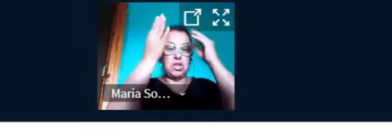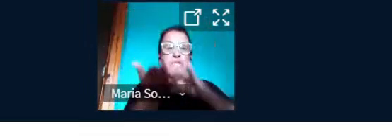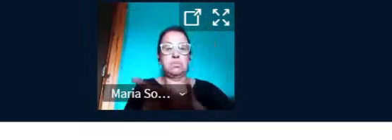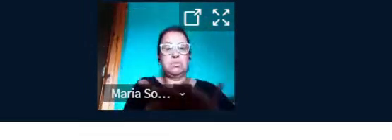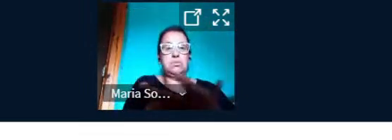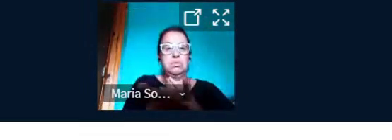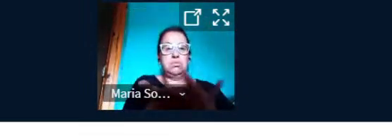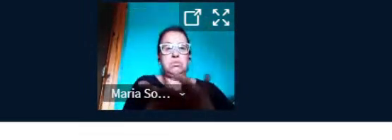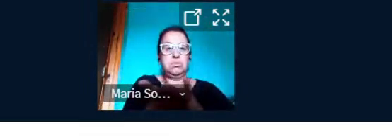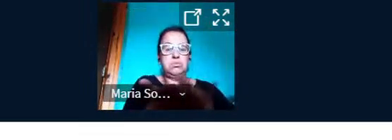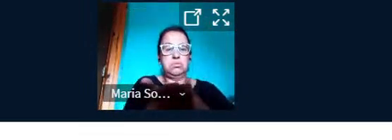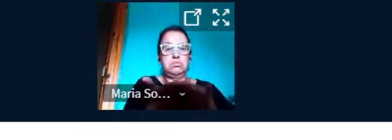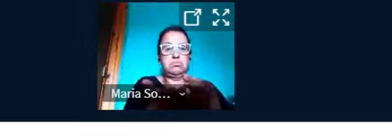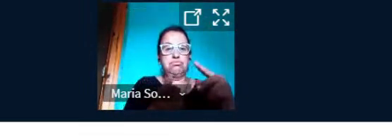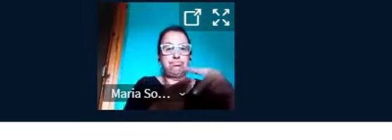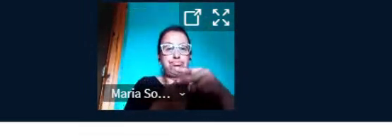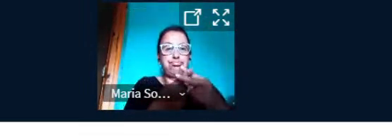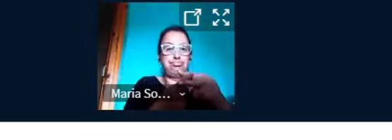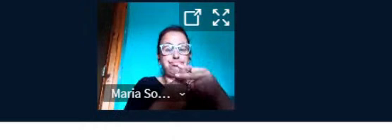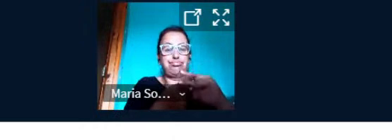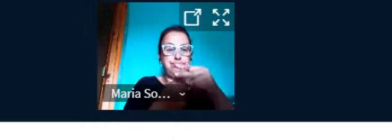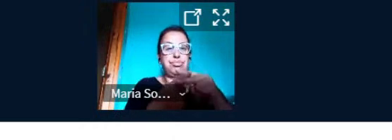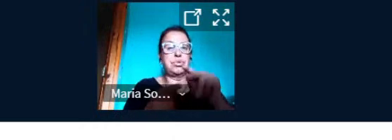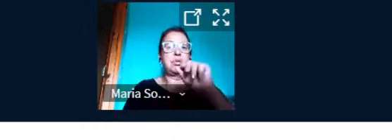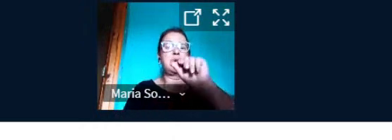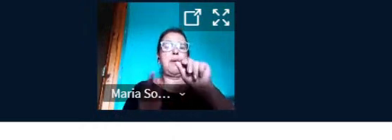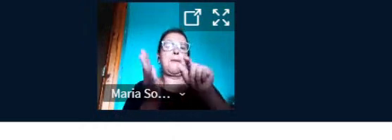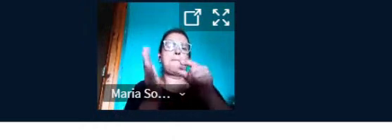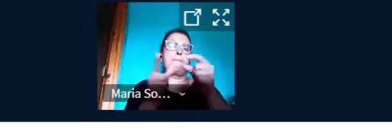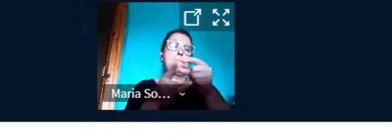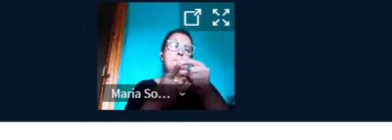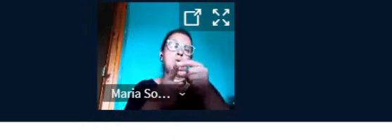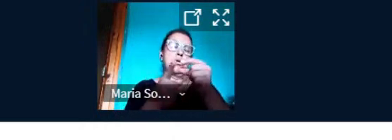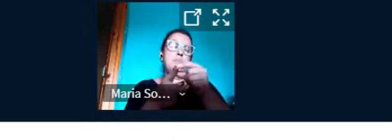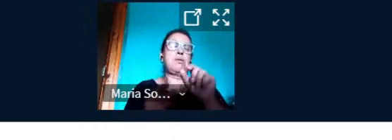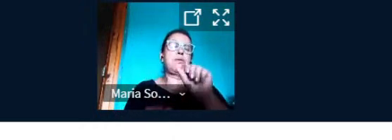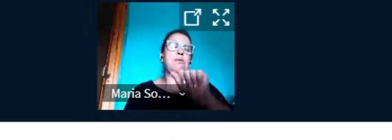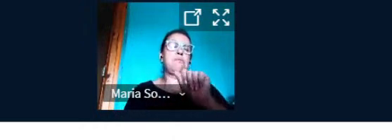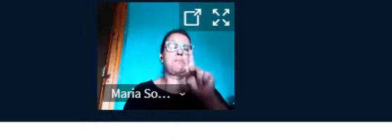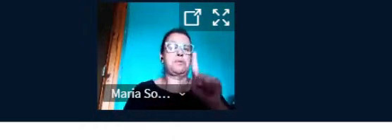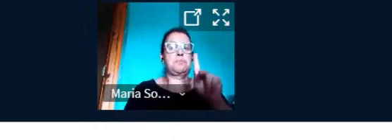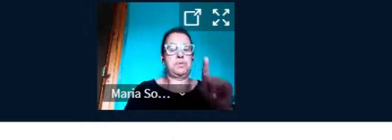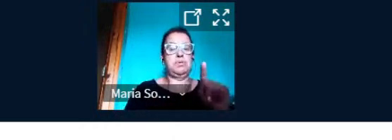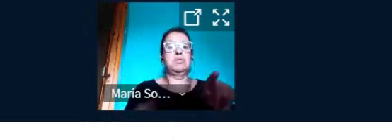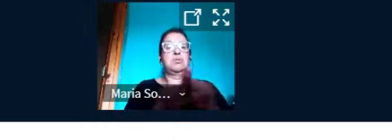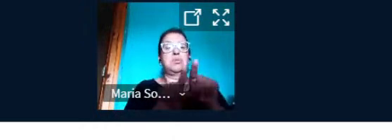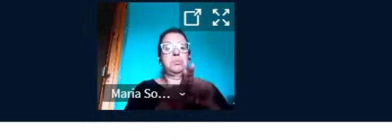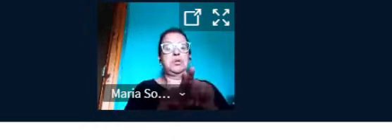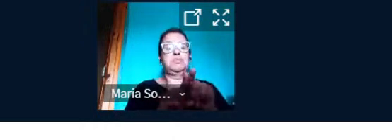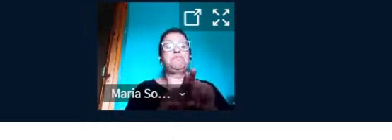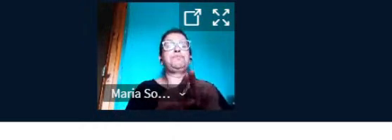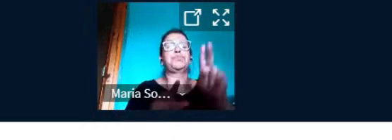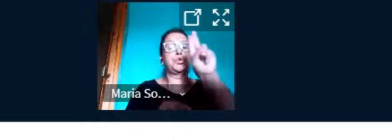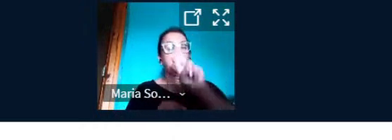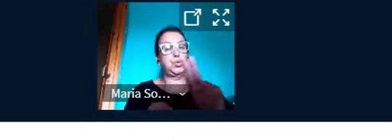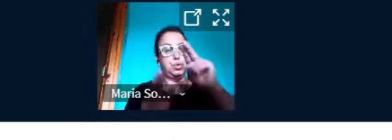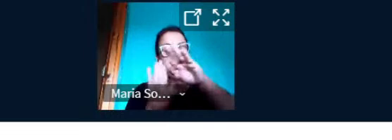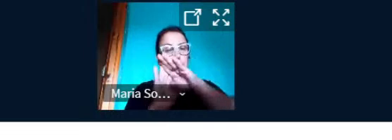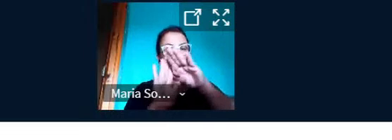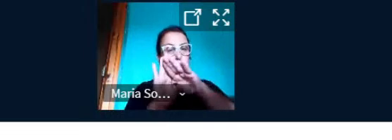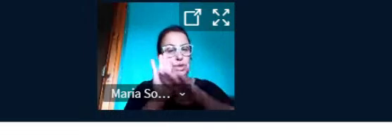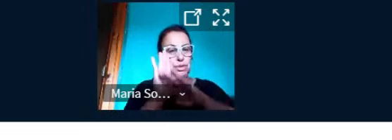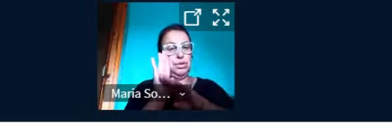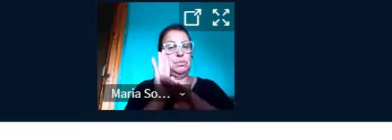E aqui, temos exemplos de uso do programa Braile Fácil, a primeira imagem apenas com texto, e a segunda